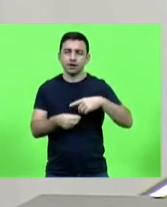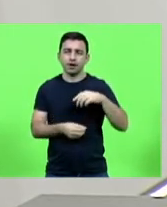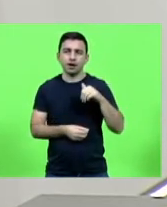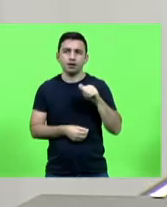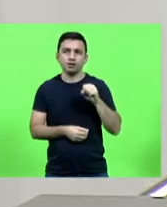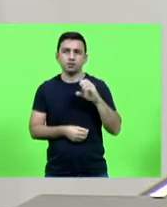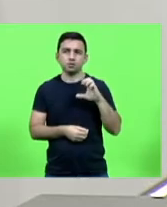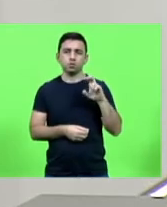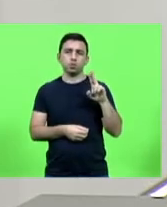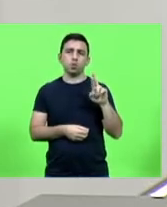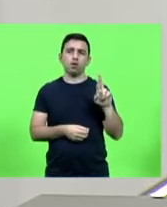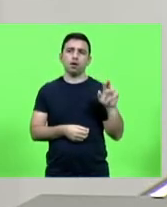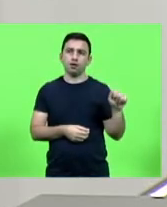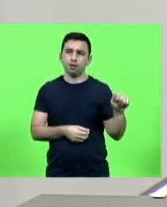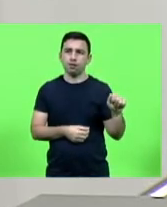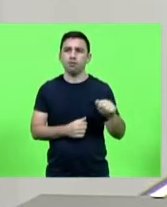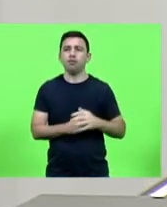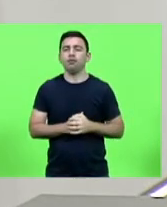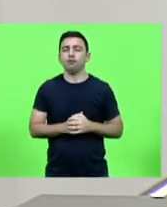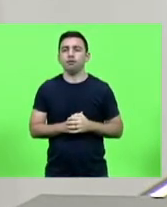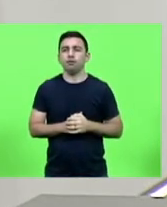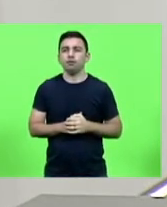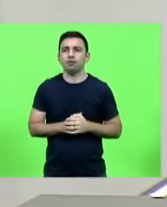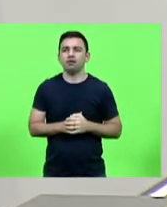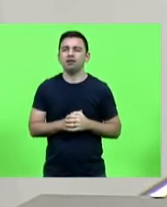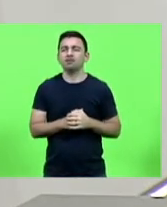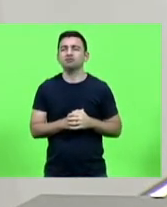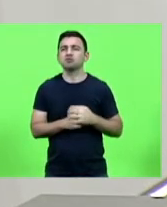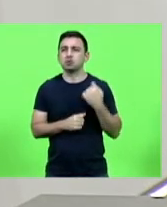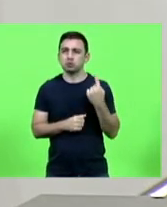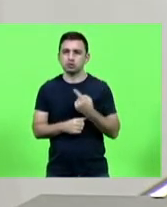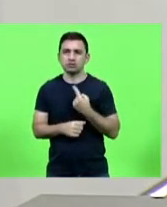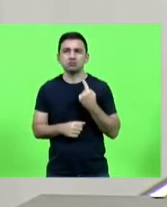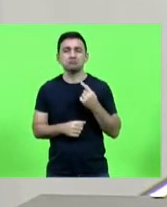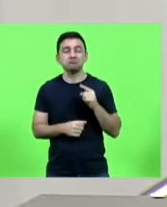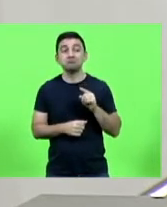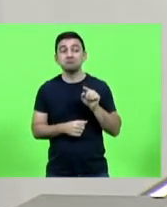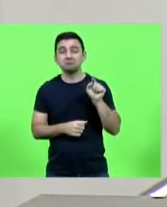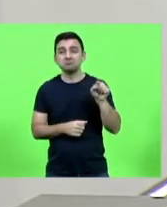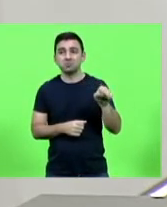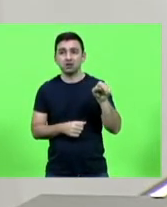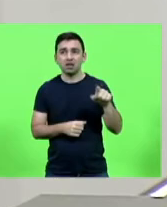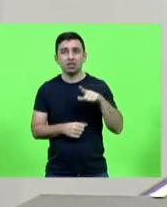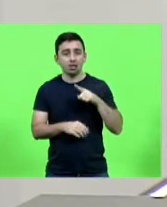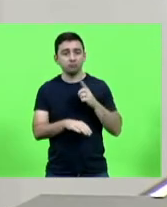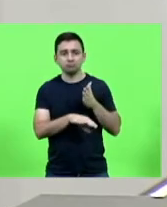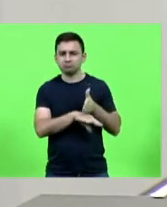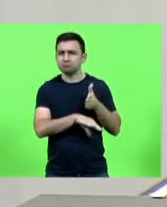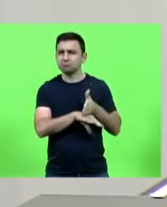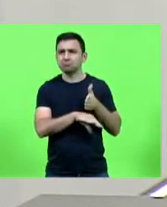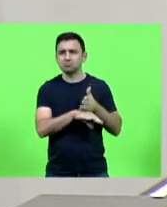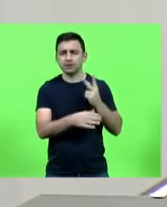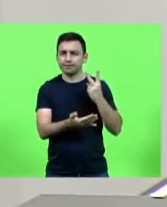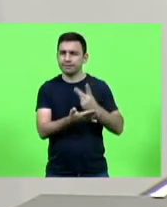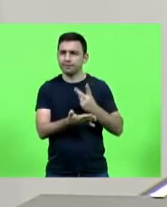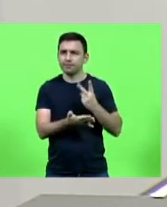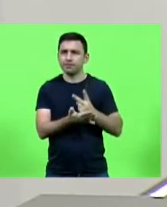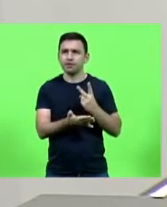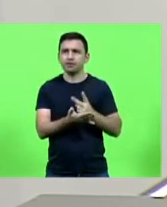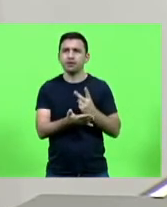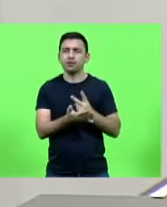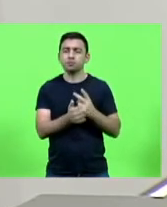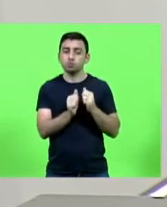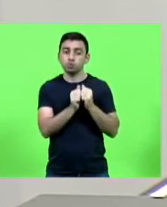onde nós temos uma grande participação principalmente com os